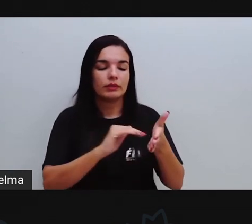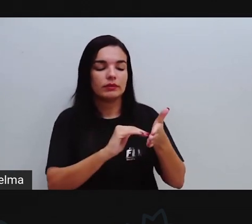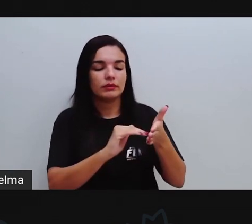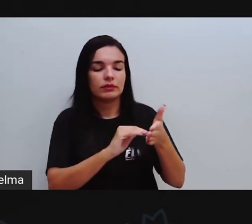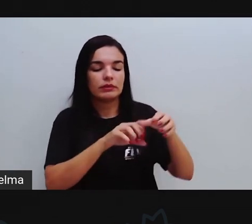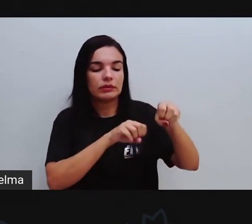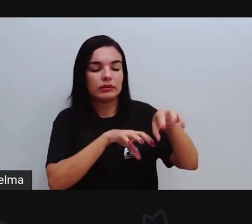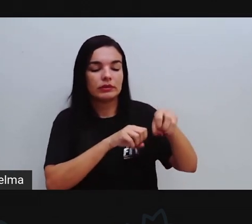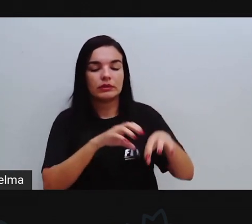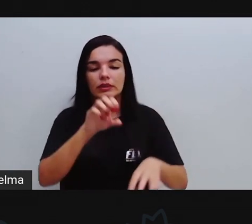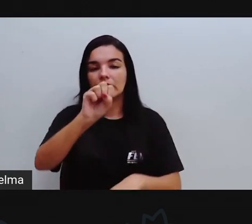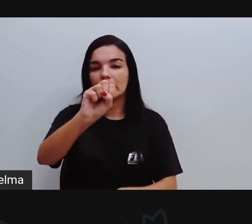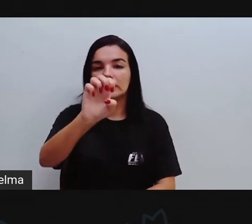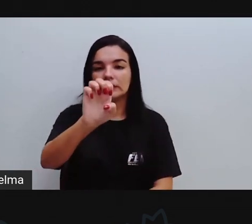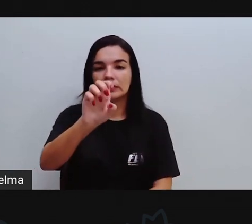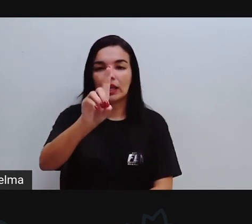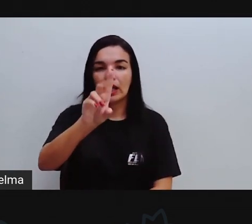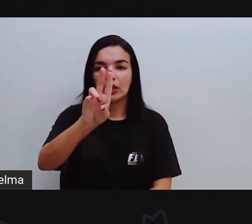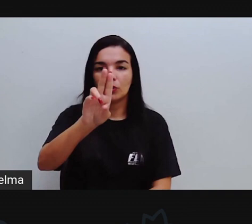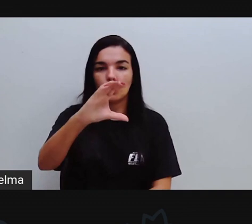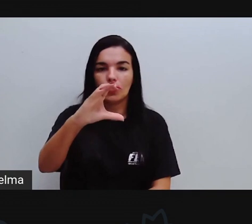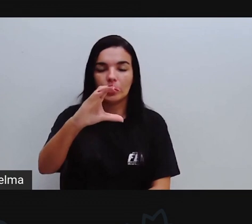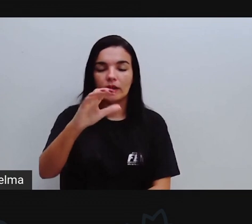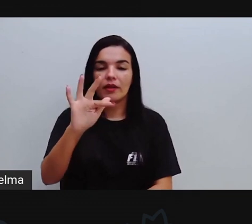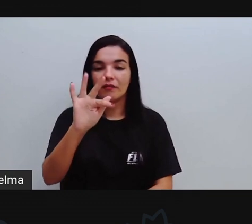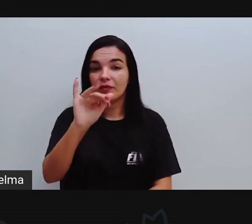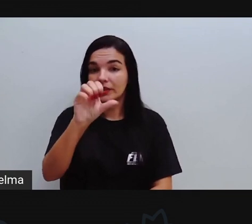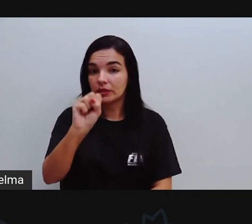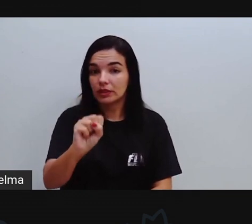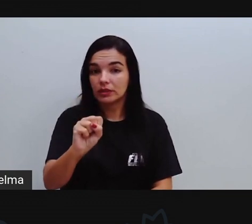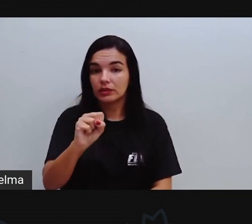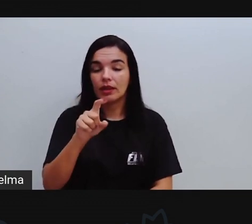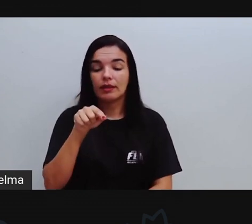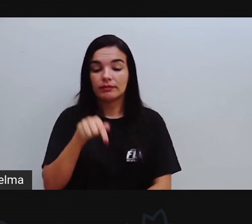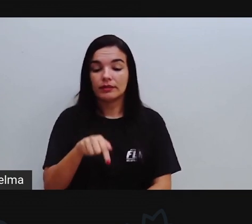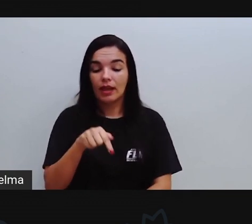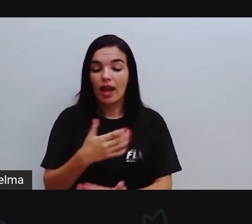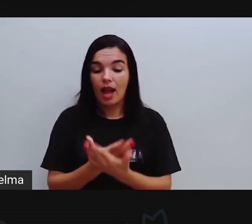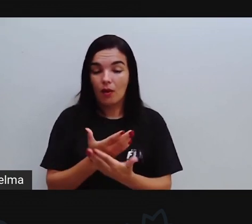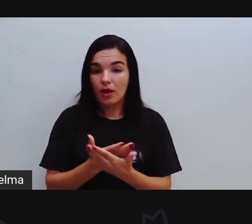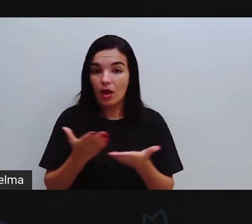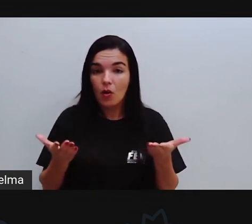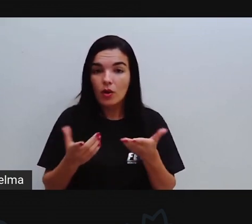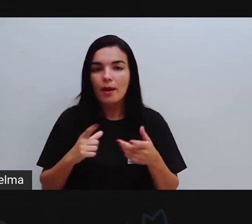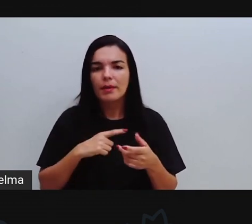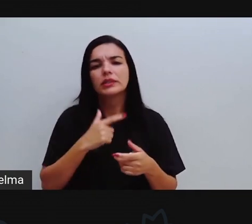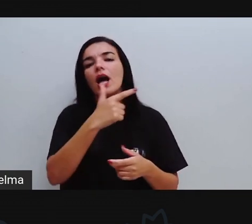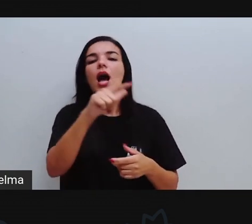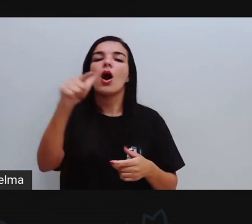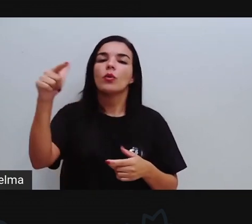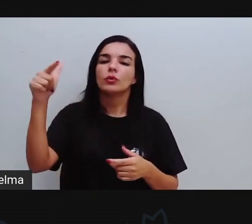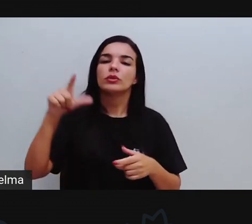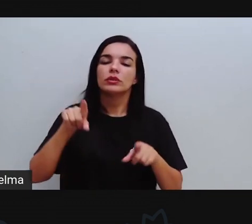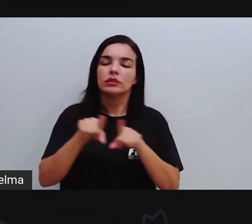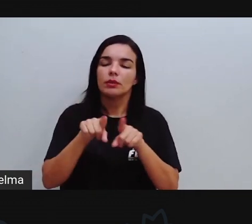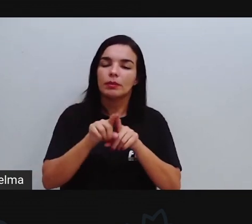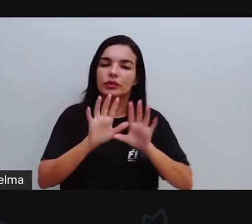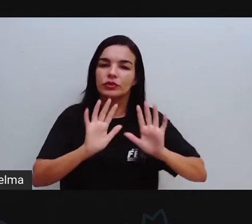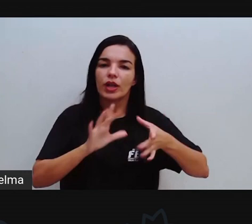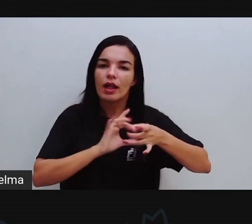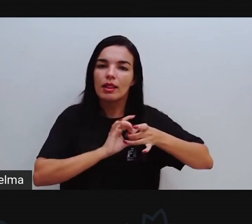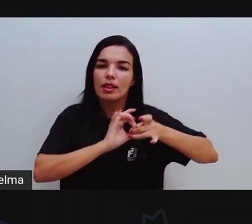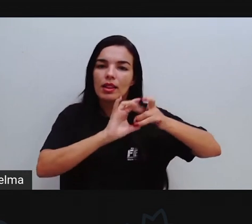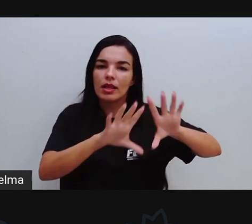canal Seduc Feira de Santana, que essa aula, não somente essa aula, mas as outras também, estão disponíveis lá para